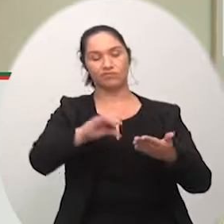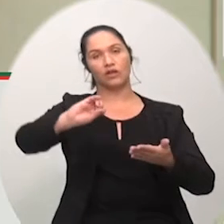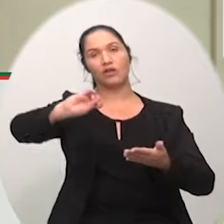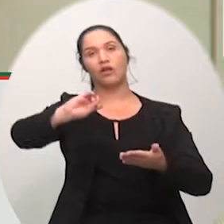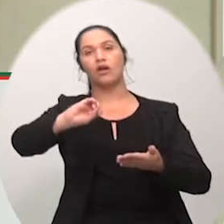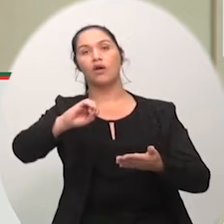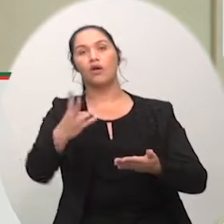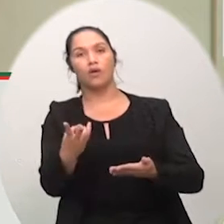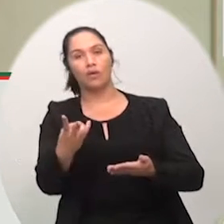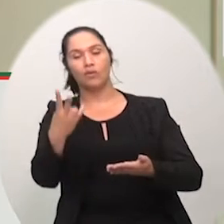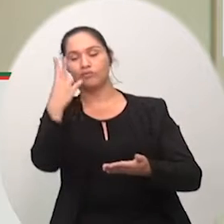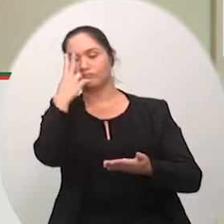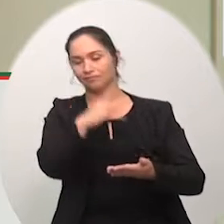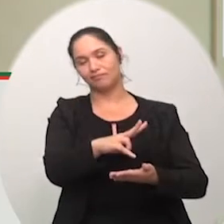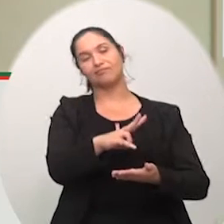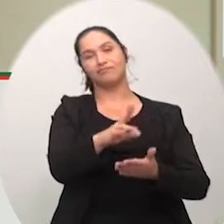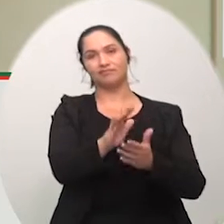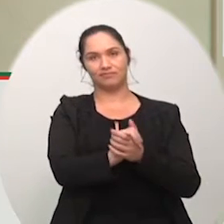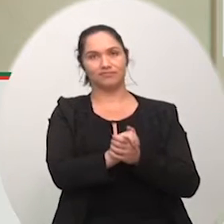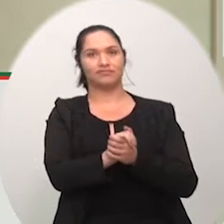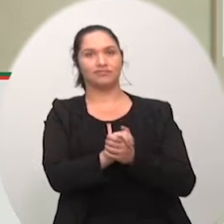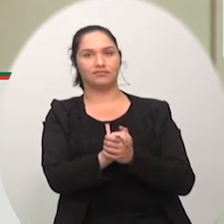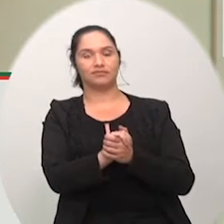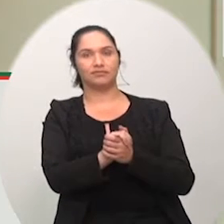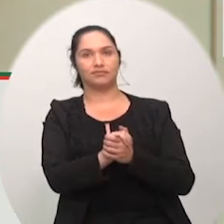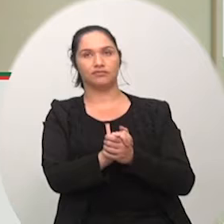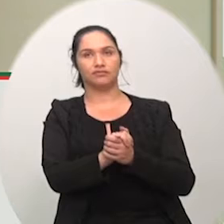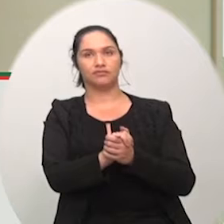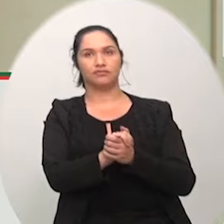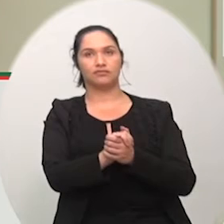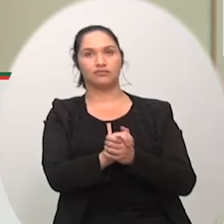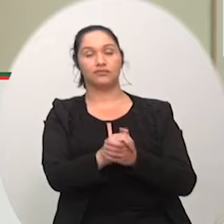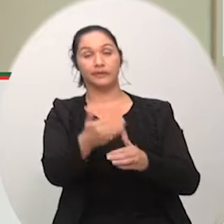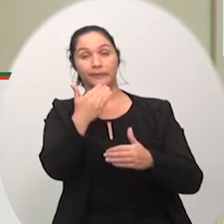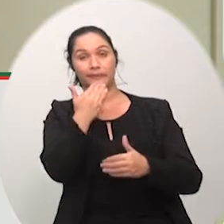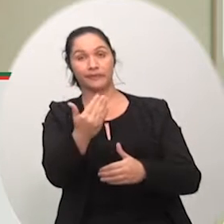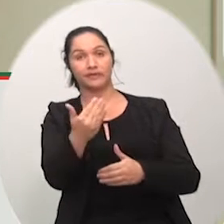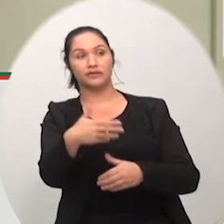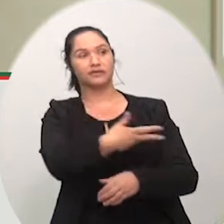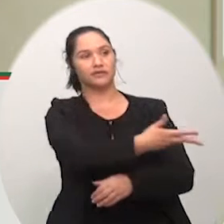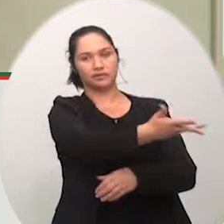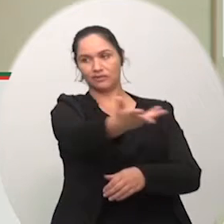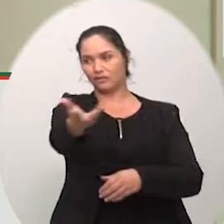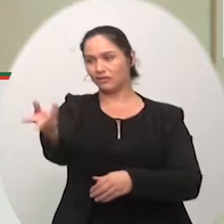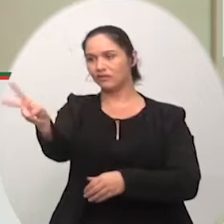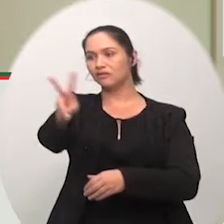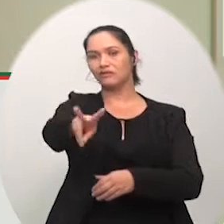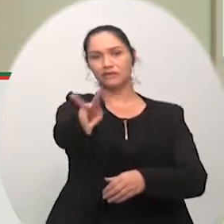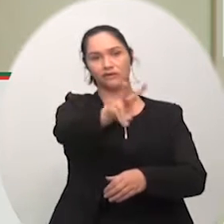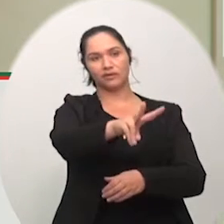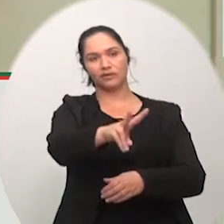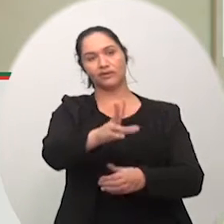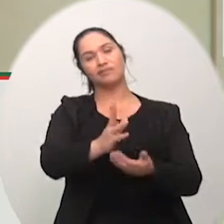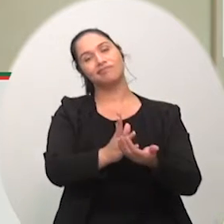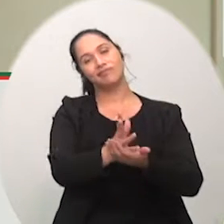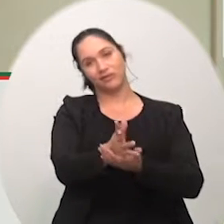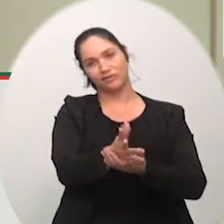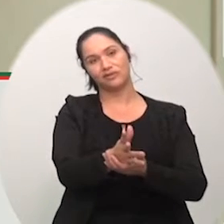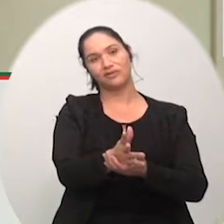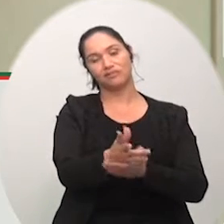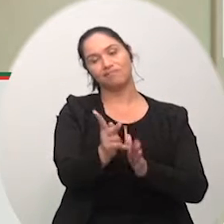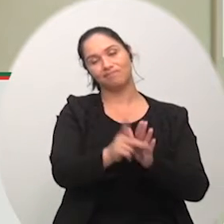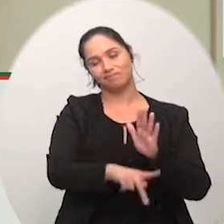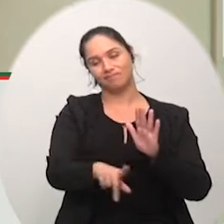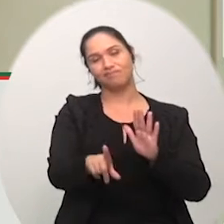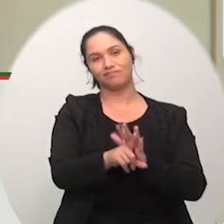falta completa da visão que é a questão dos deficientes visuais peço aos senhores a aprovação deste sistema deste